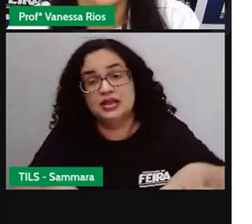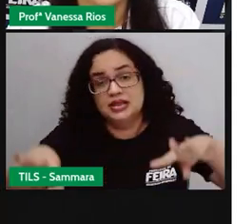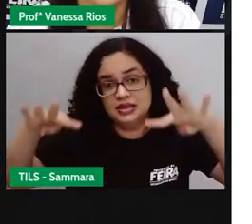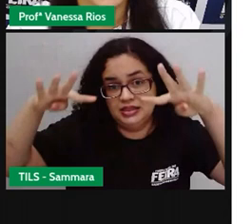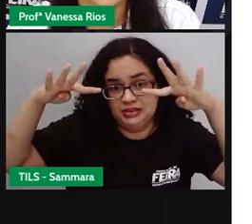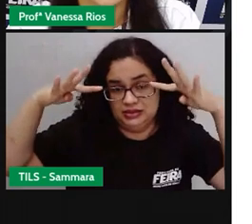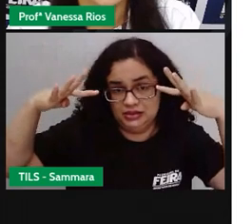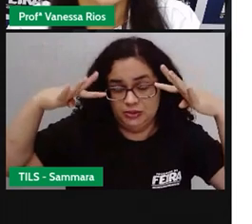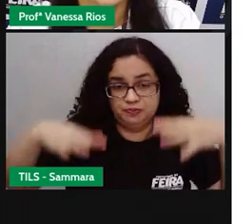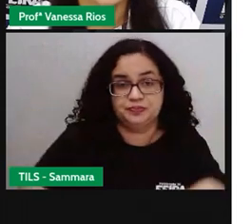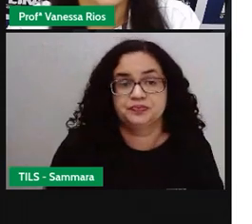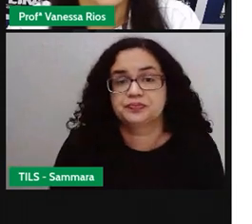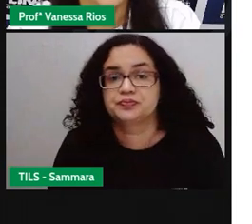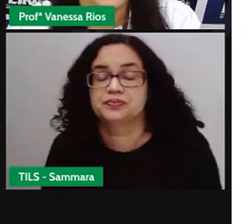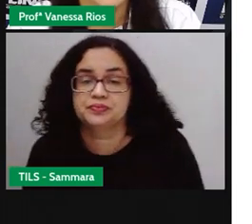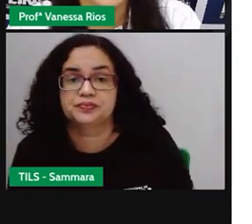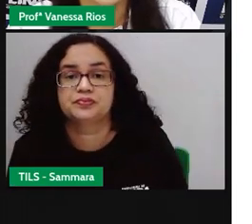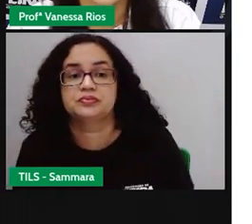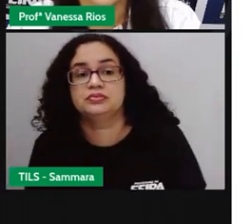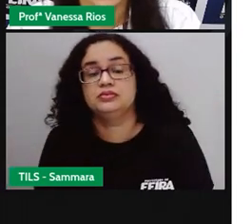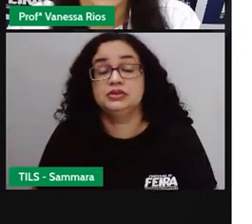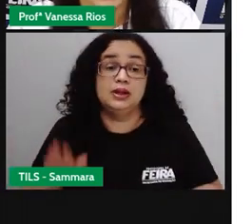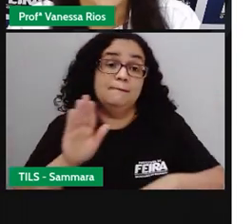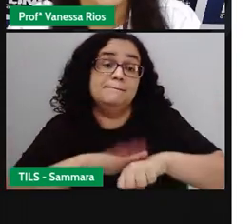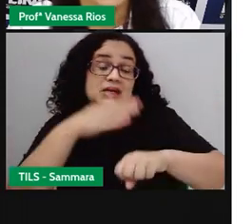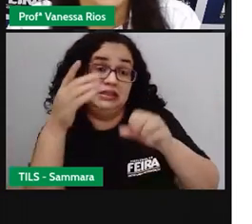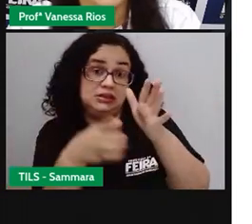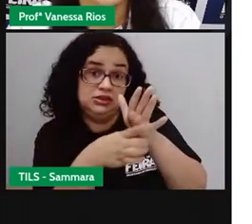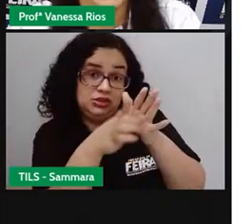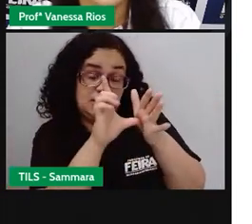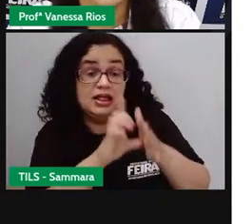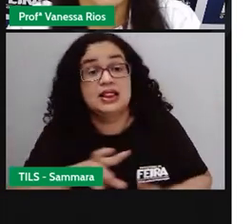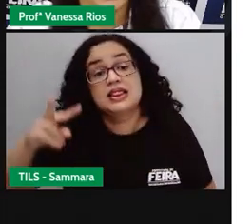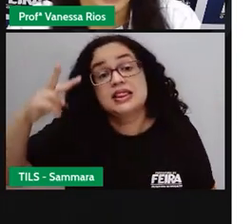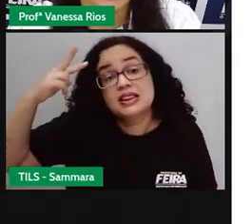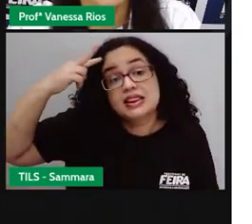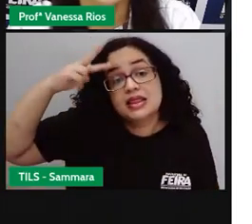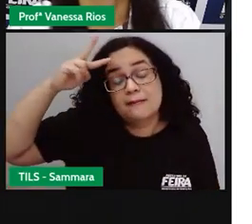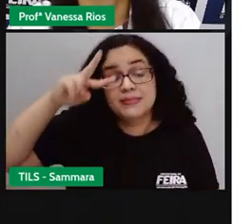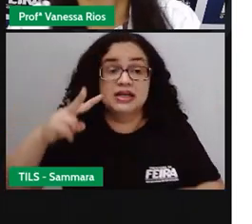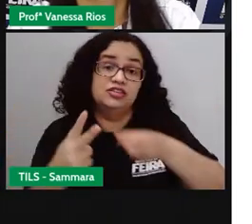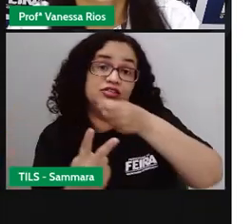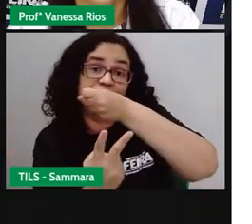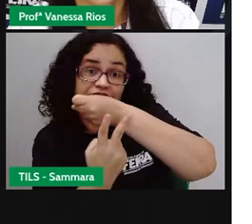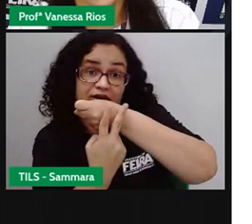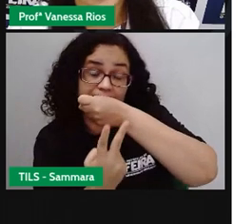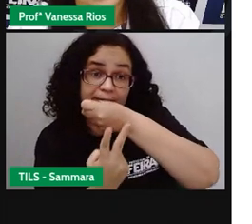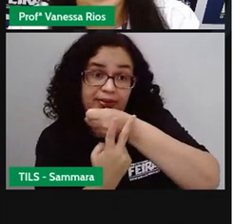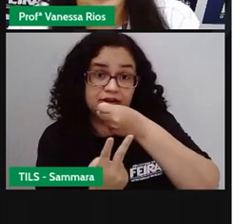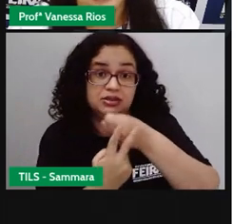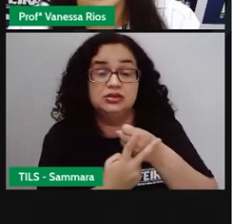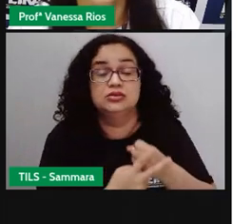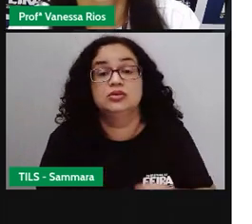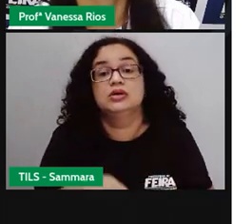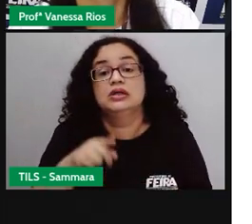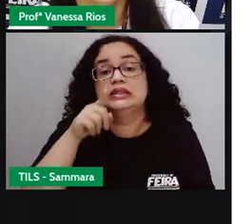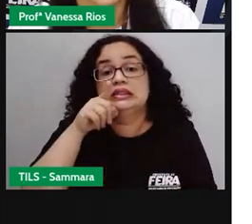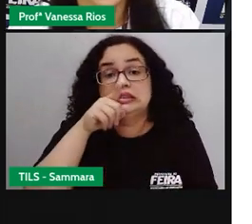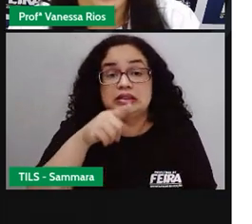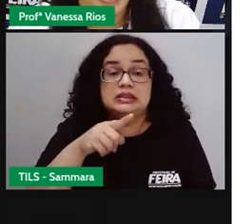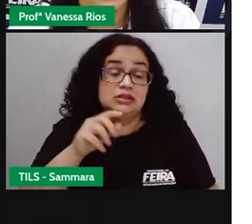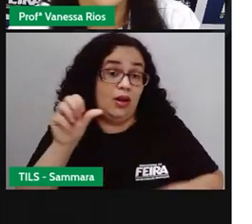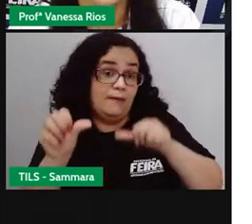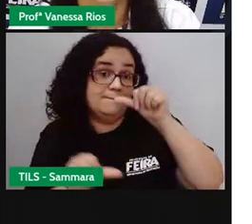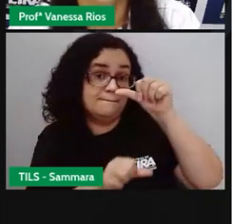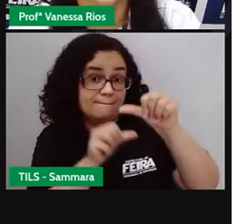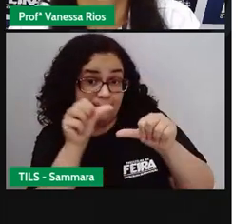bastante atenção. Mas antes disso, lembrar que verbo é a palavra que indica ação, que indica